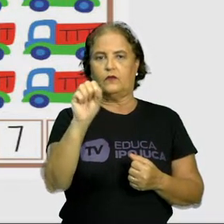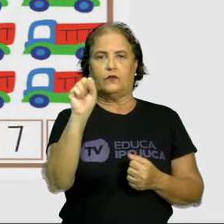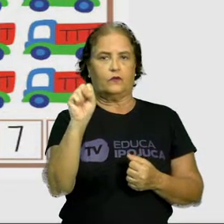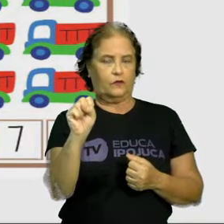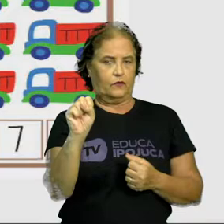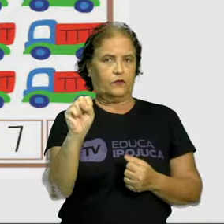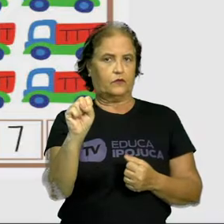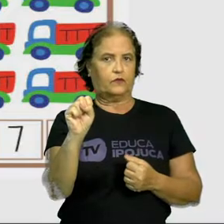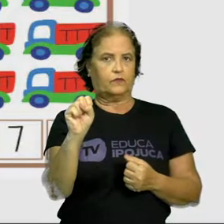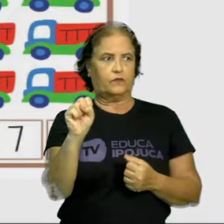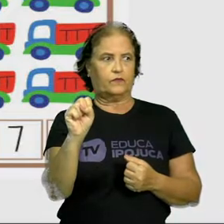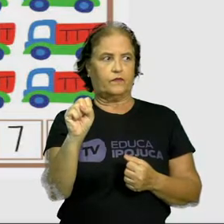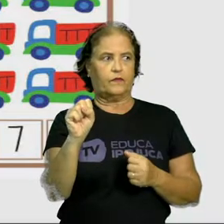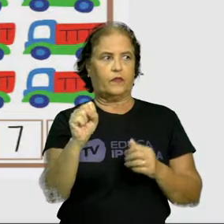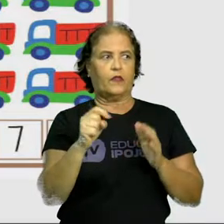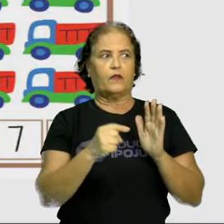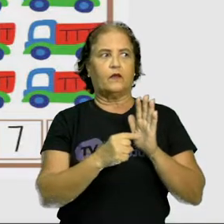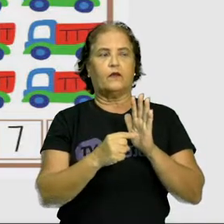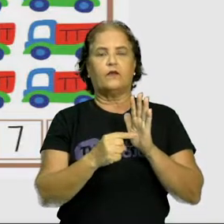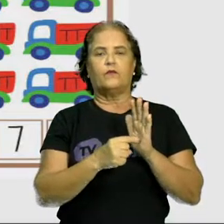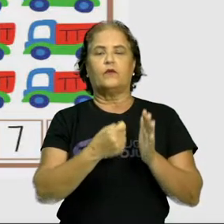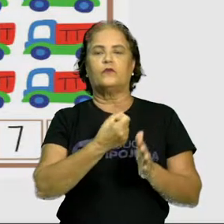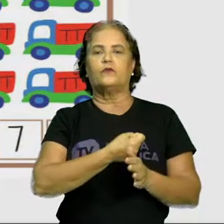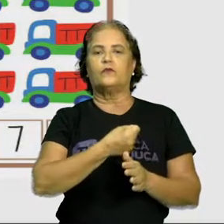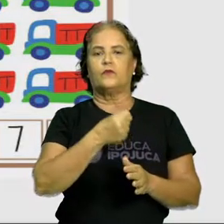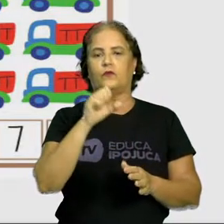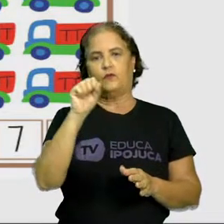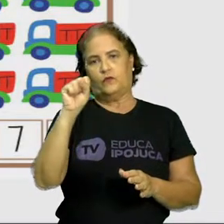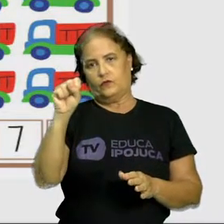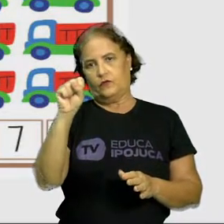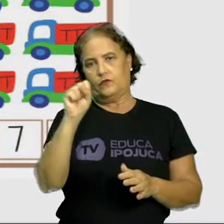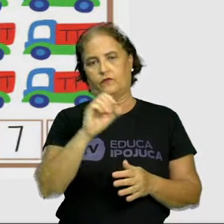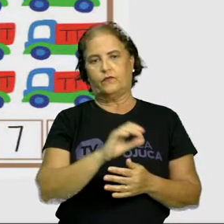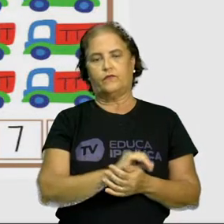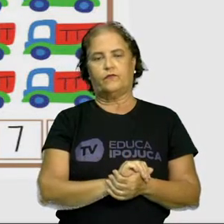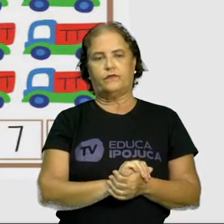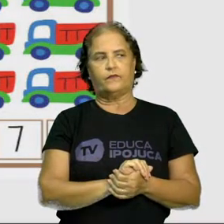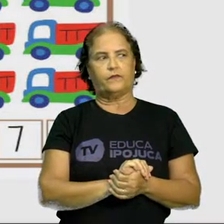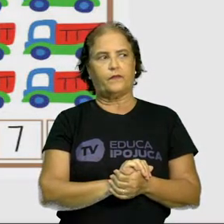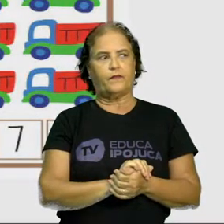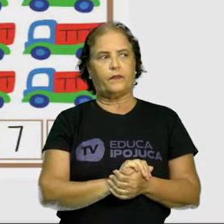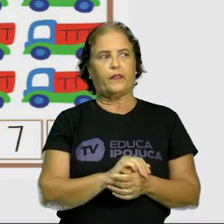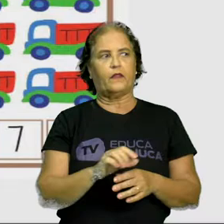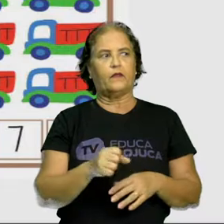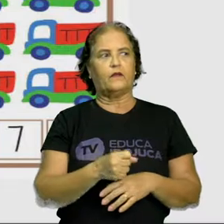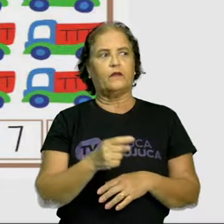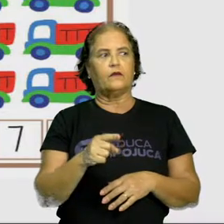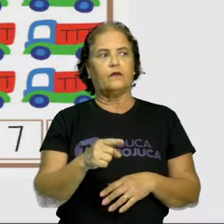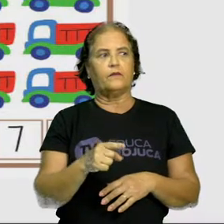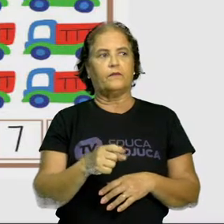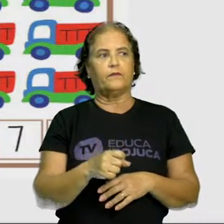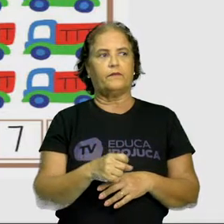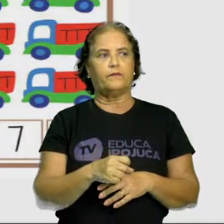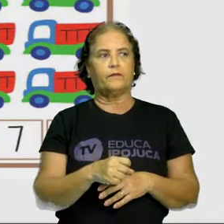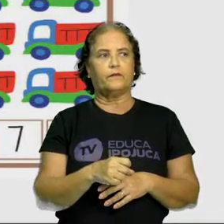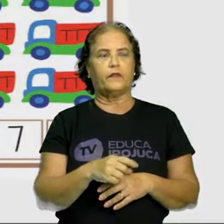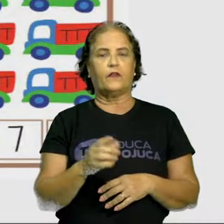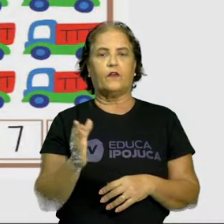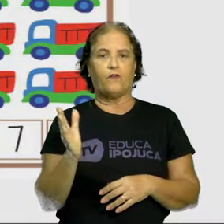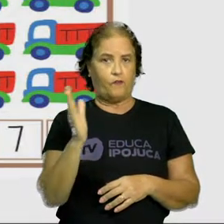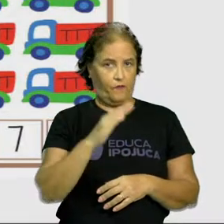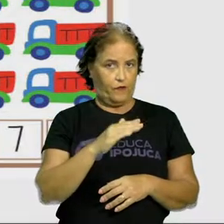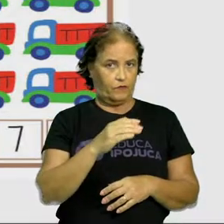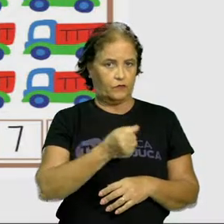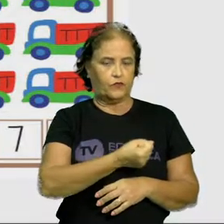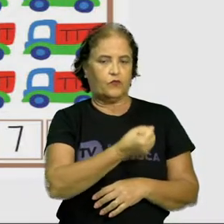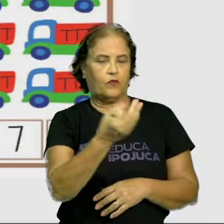sete, oito, que é representado pelo número 8. E aqui, vamos contar?